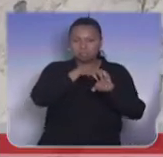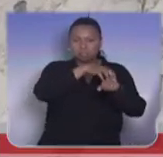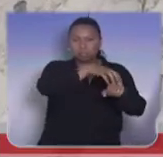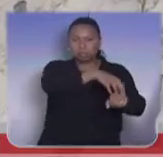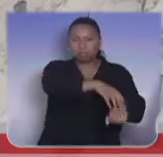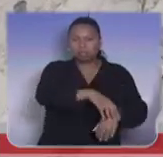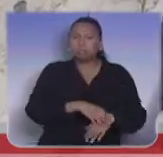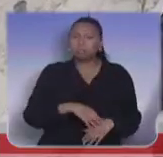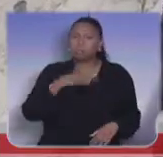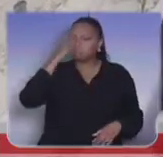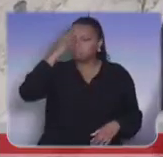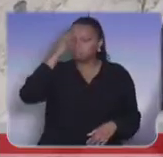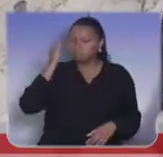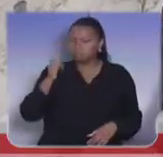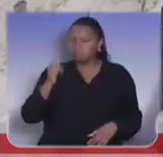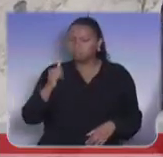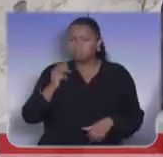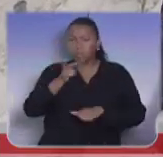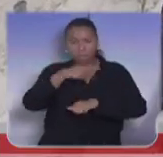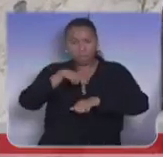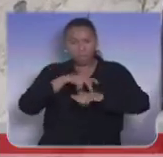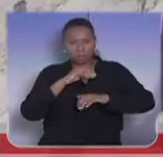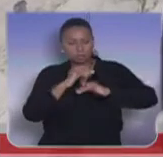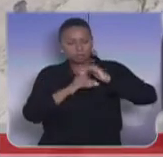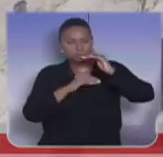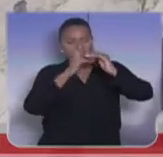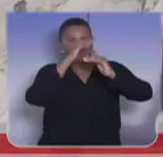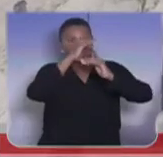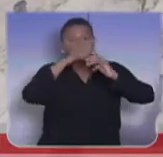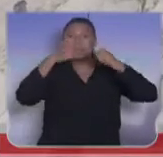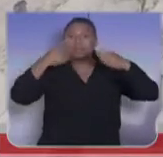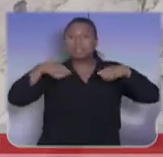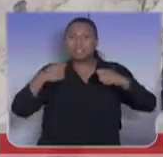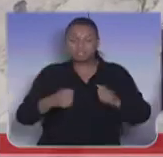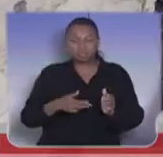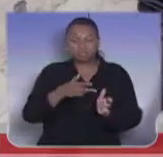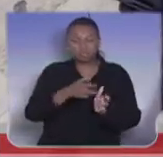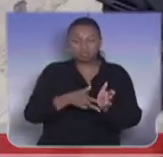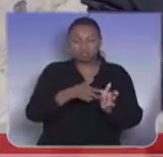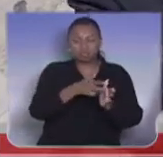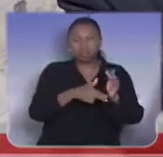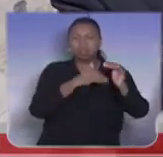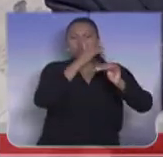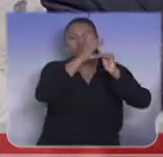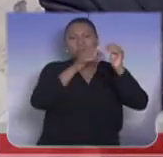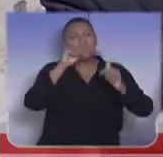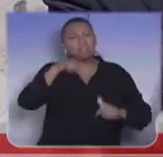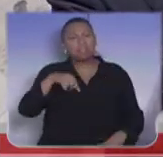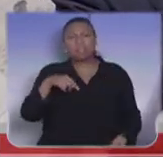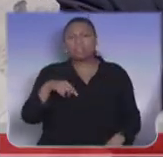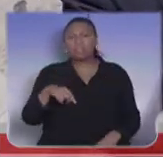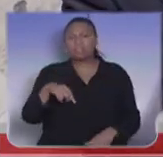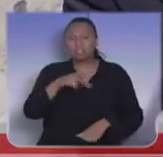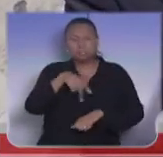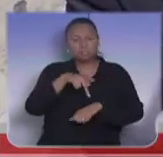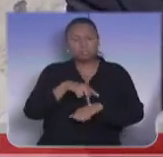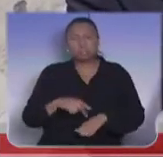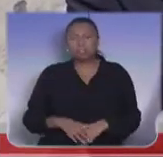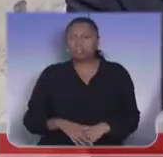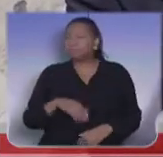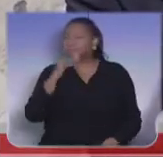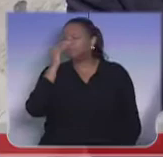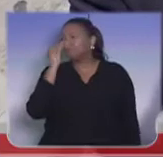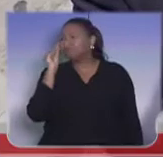país que se desenvolveu foi feito através dos trilhos. E no nosso país foi sucateado, surrupiado,